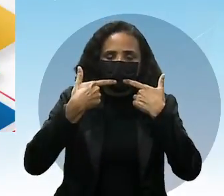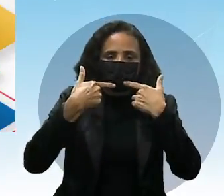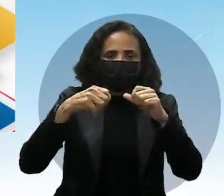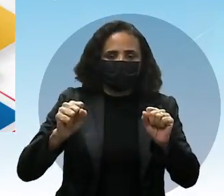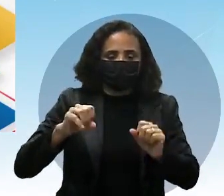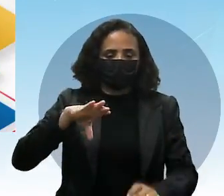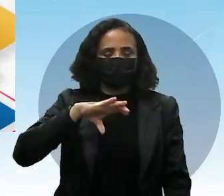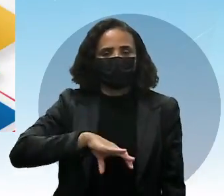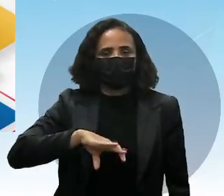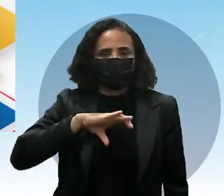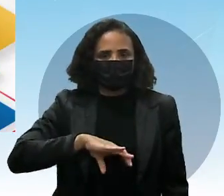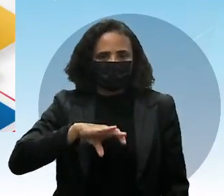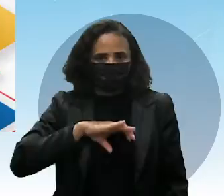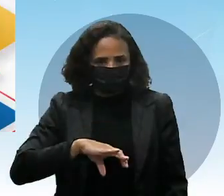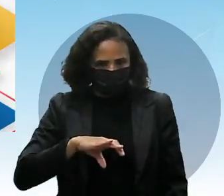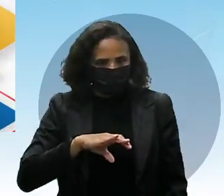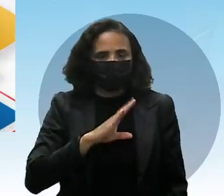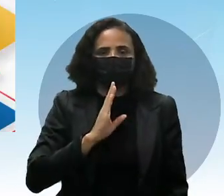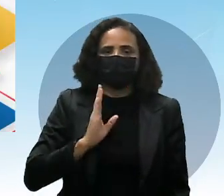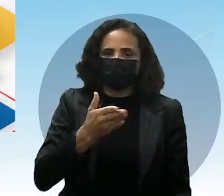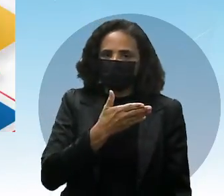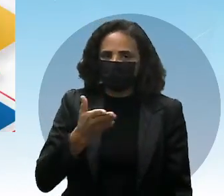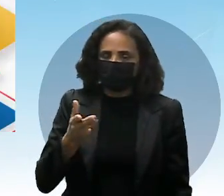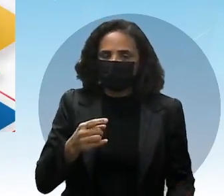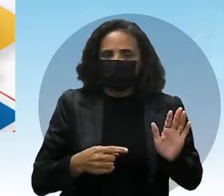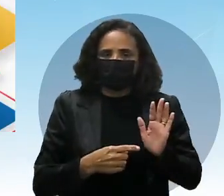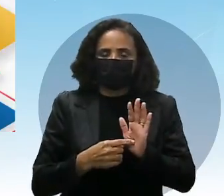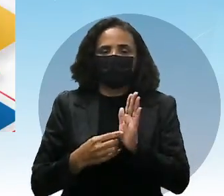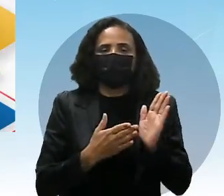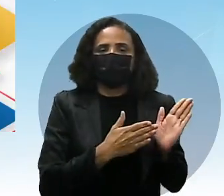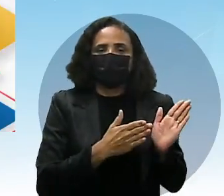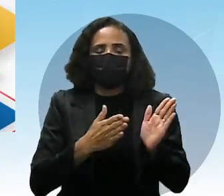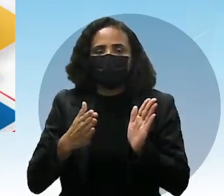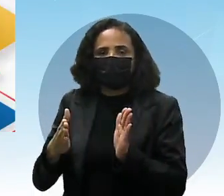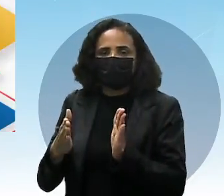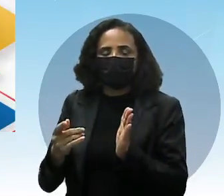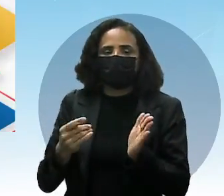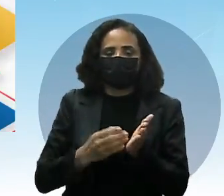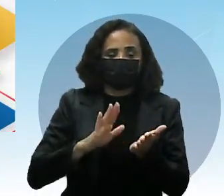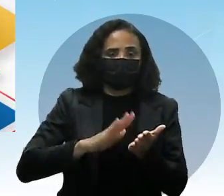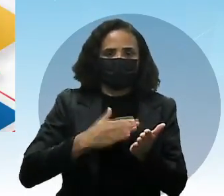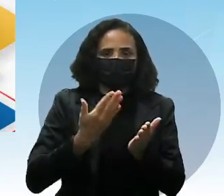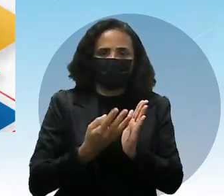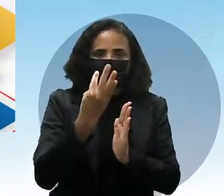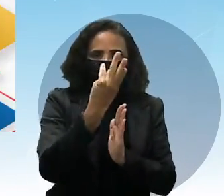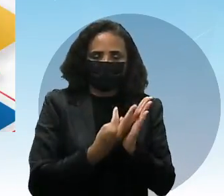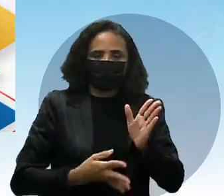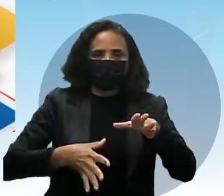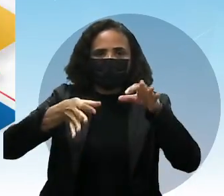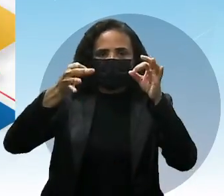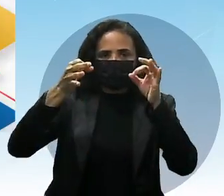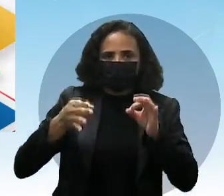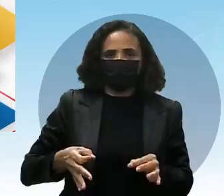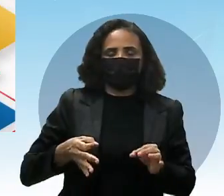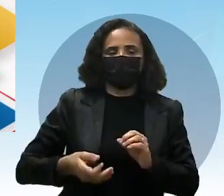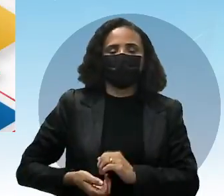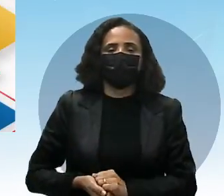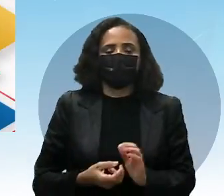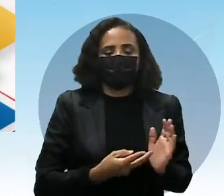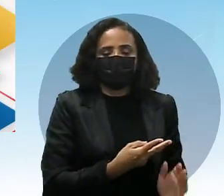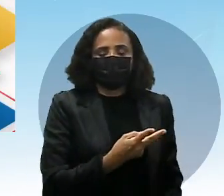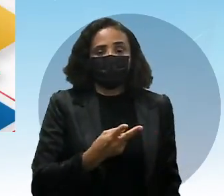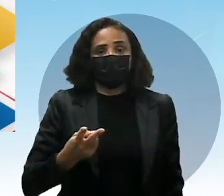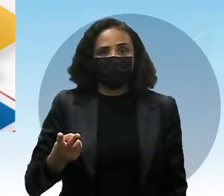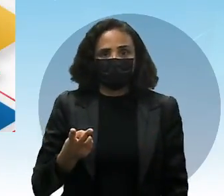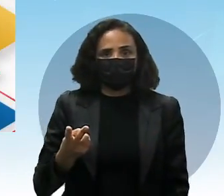português E o que te demandava ali Que você soubesse fazer a interpretação correta Das duas